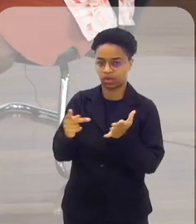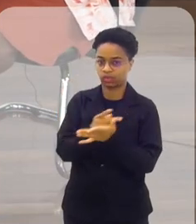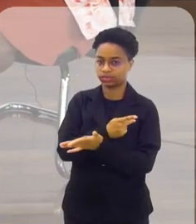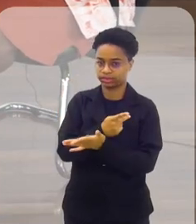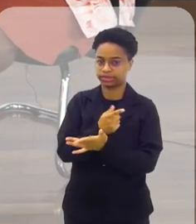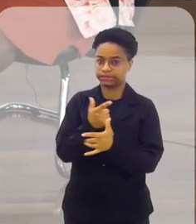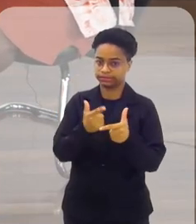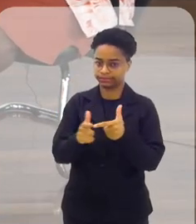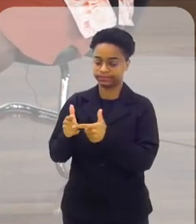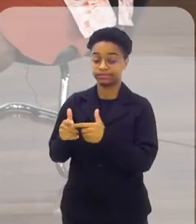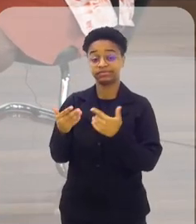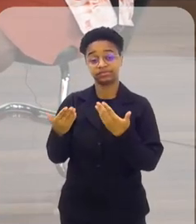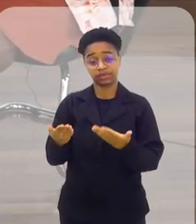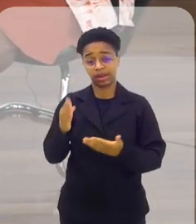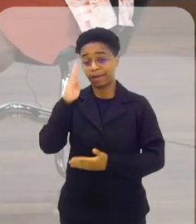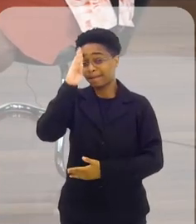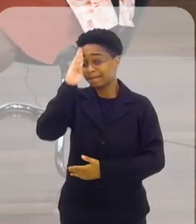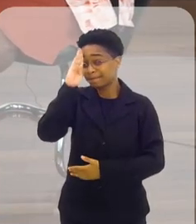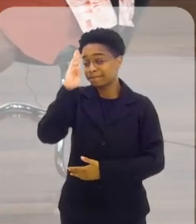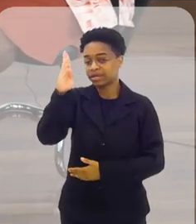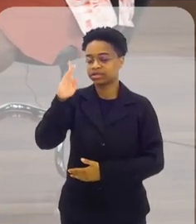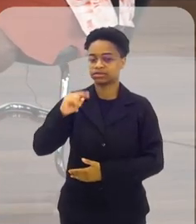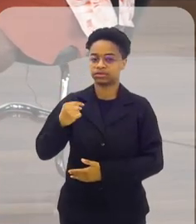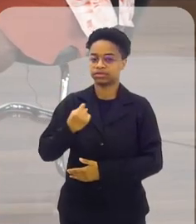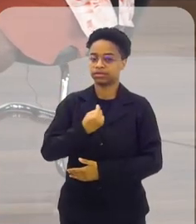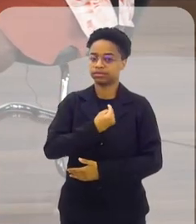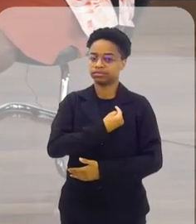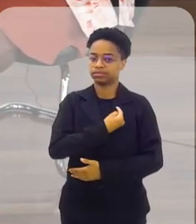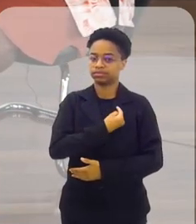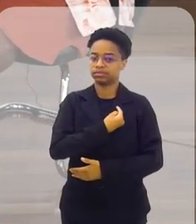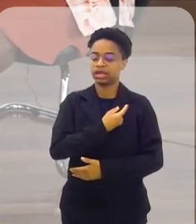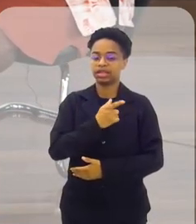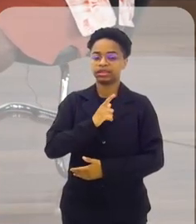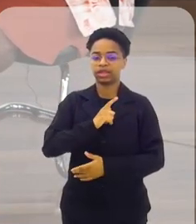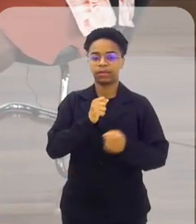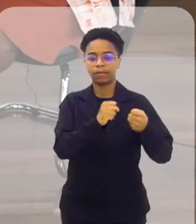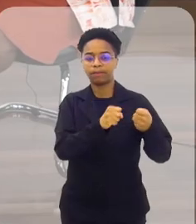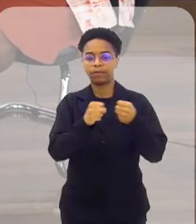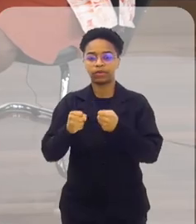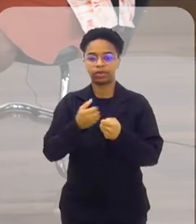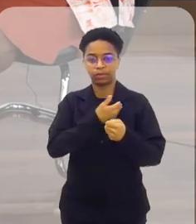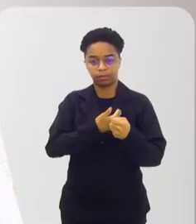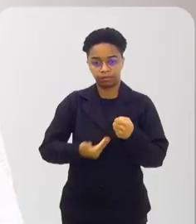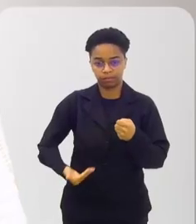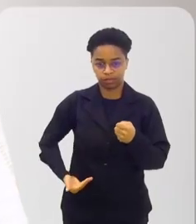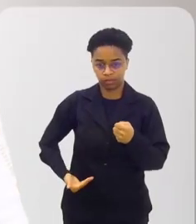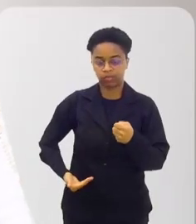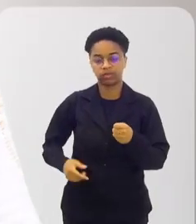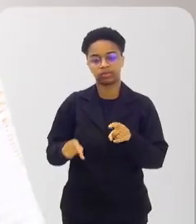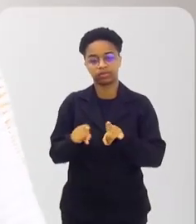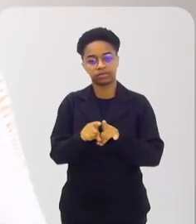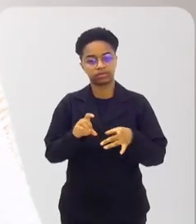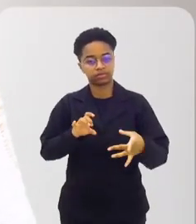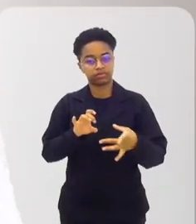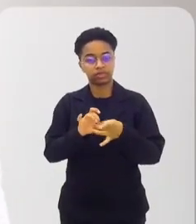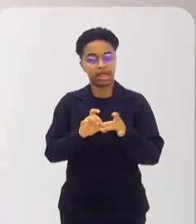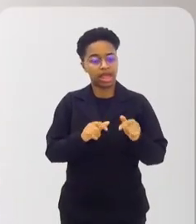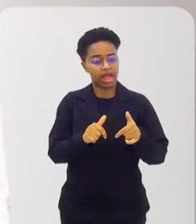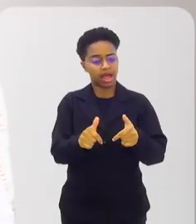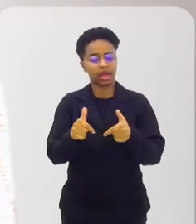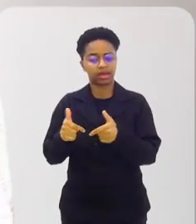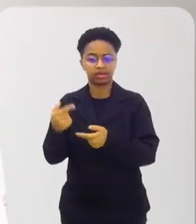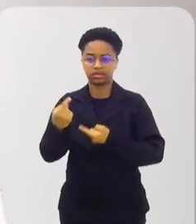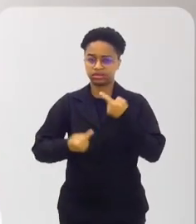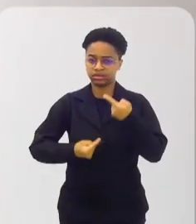tragédias. Então, nesse sentido, é fundamental que a gente tenha o poder público se ocupando e